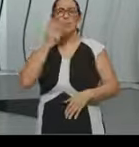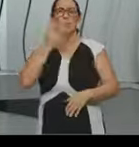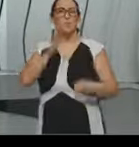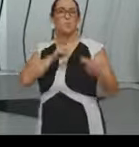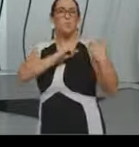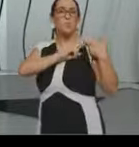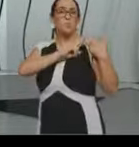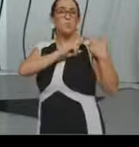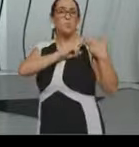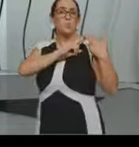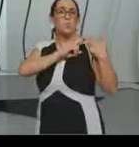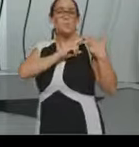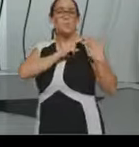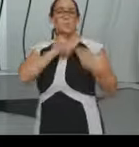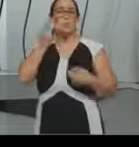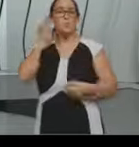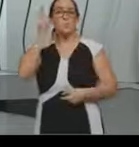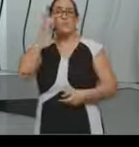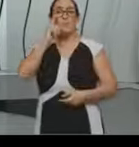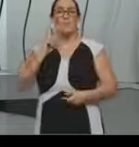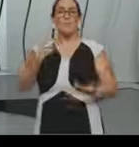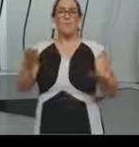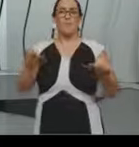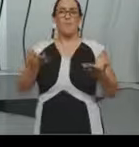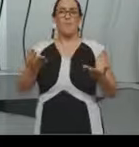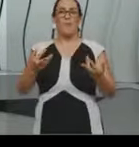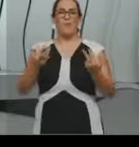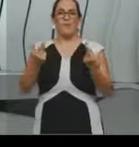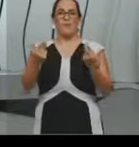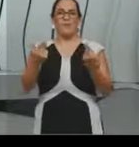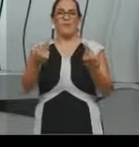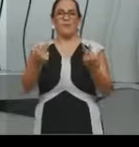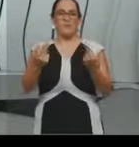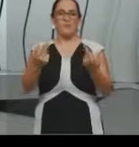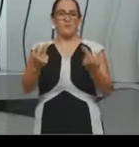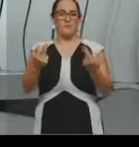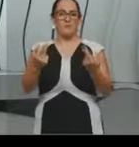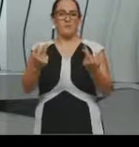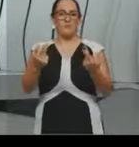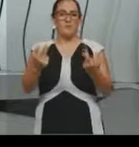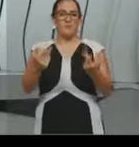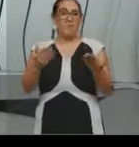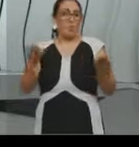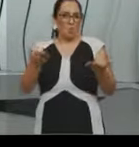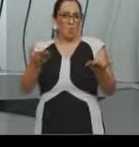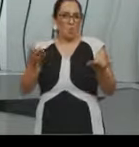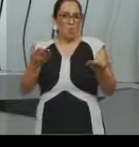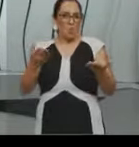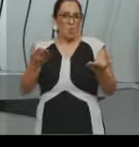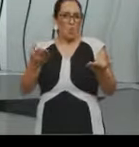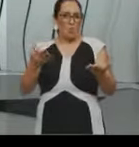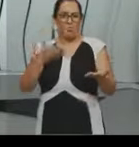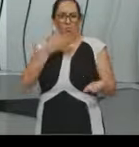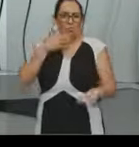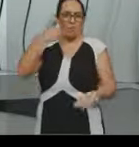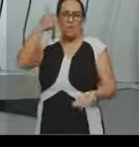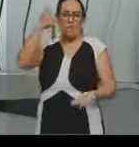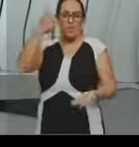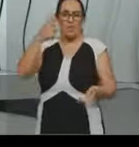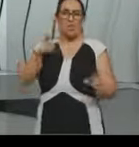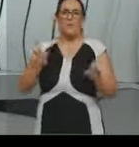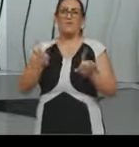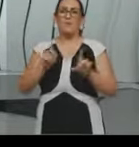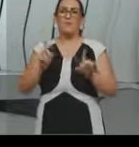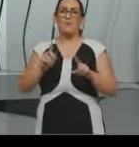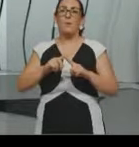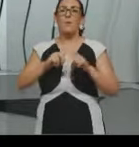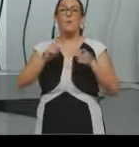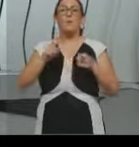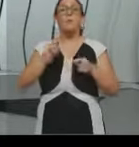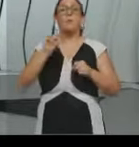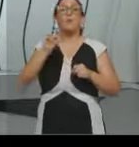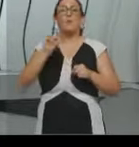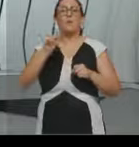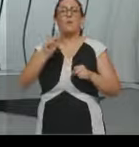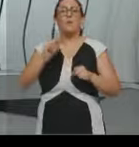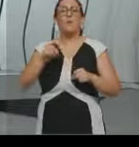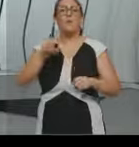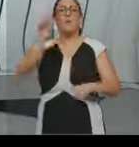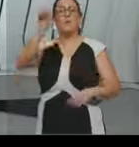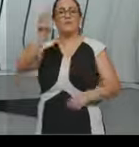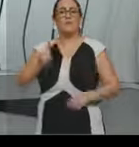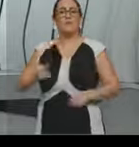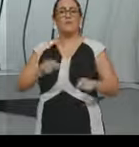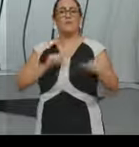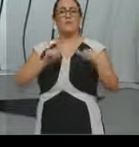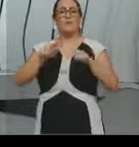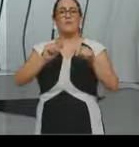chegar no estágio que nós estamos atualmente, que não é o ideal, mas que é aí um estágio de crescimento de direitos trabalhistas, né,